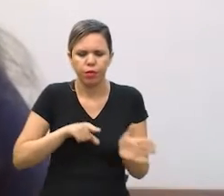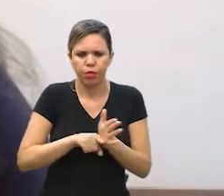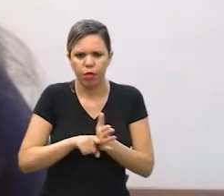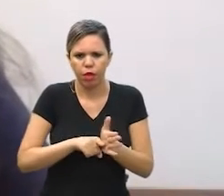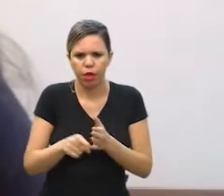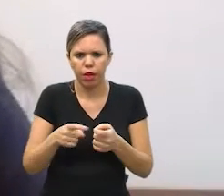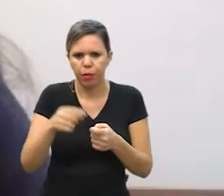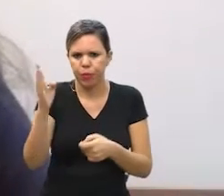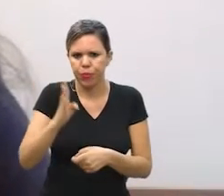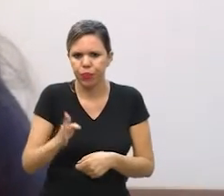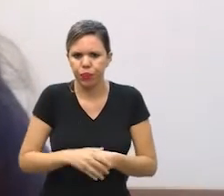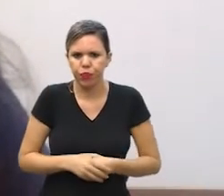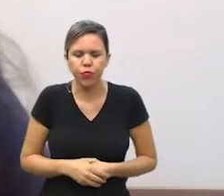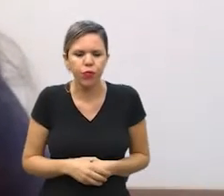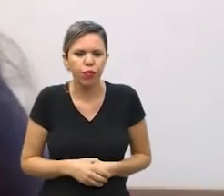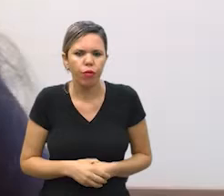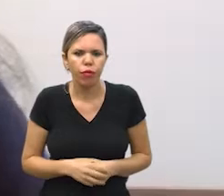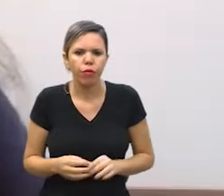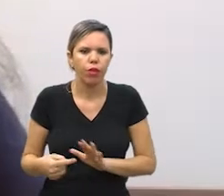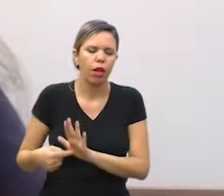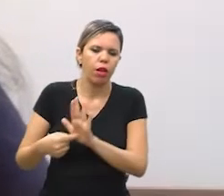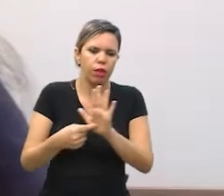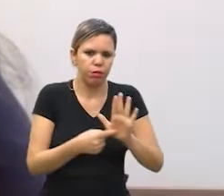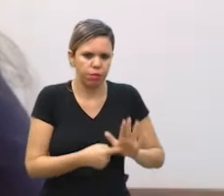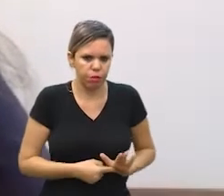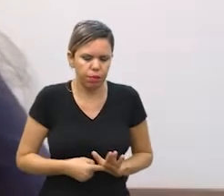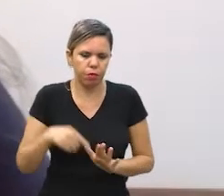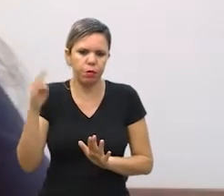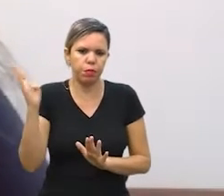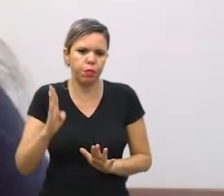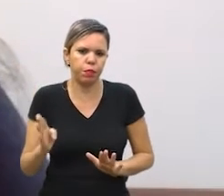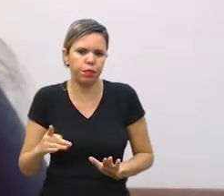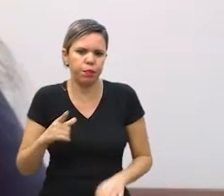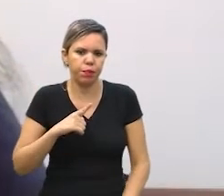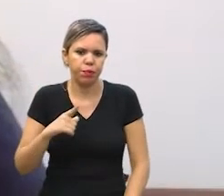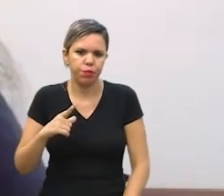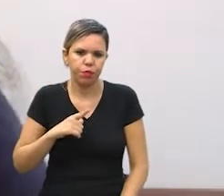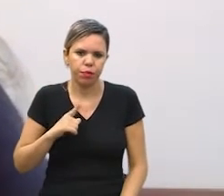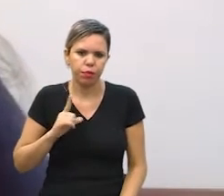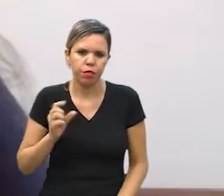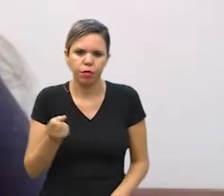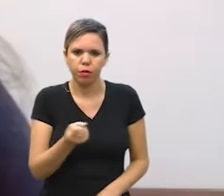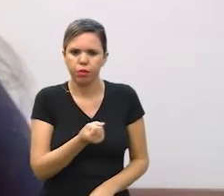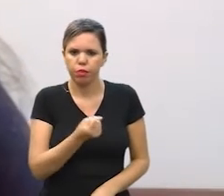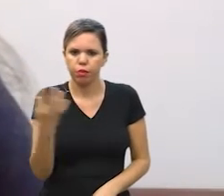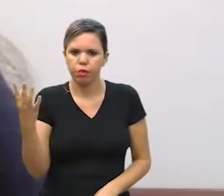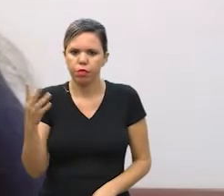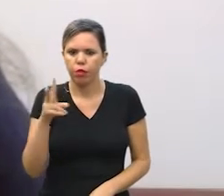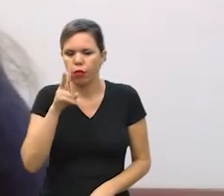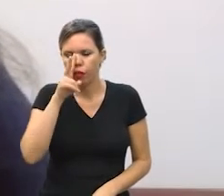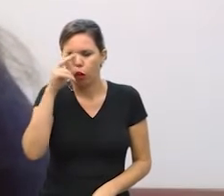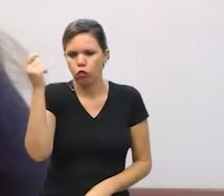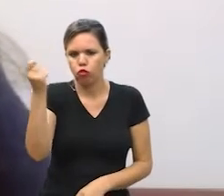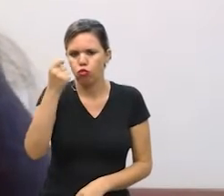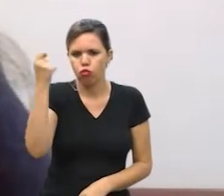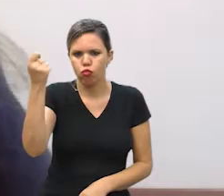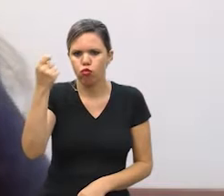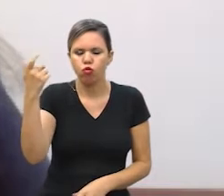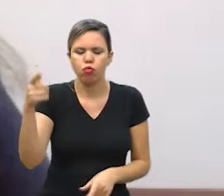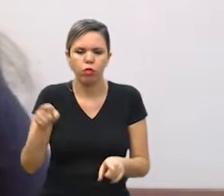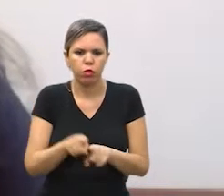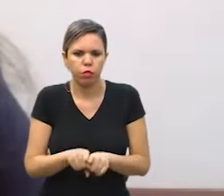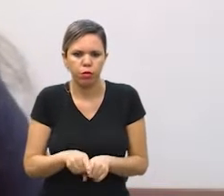médico do Brasil que mostram no Brasil a gente tem uma concentração muito forte no sudeste de